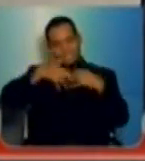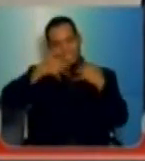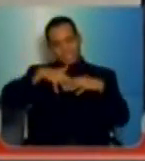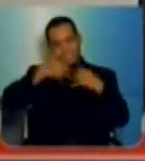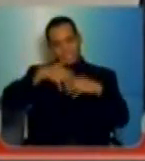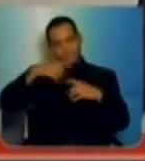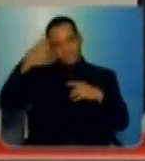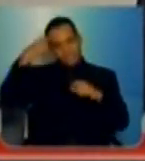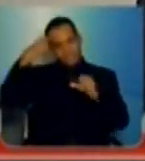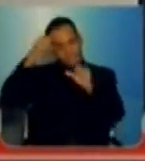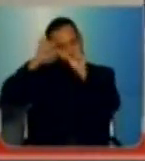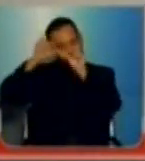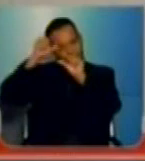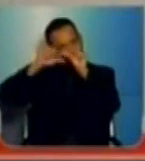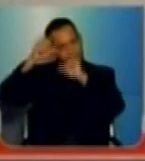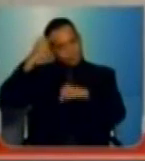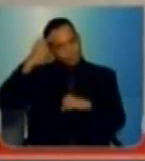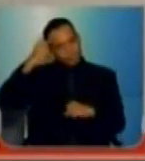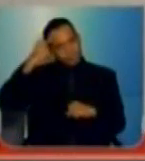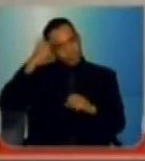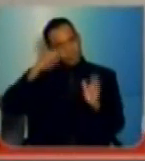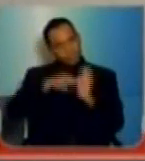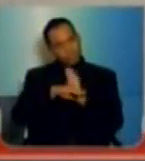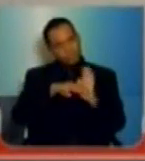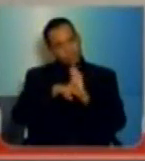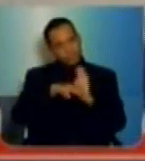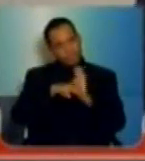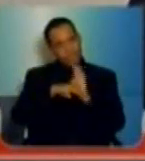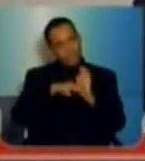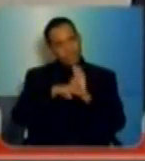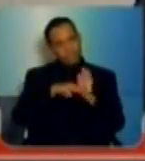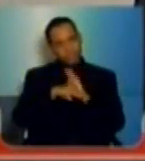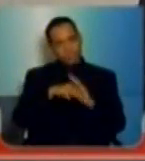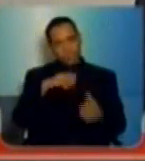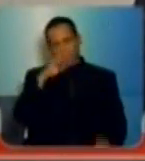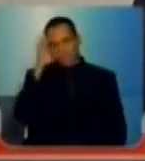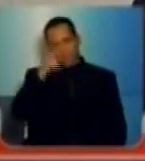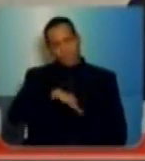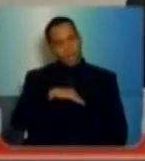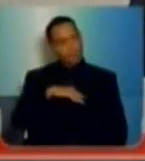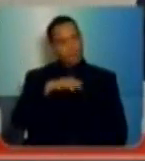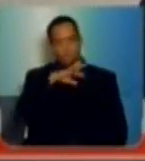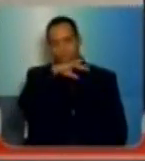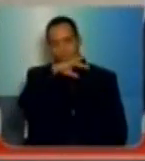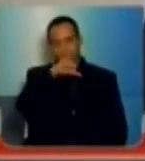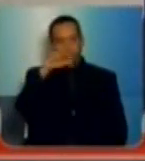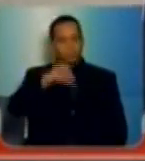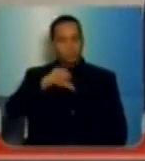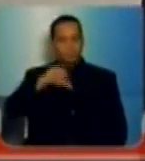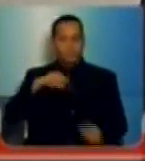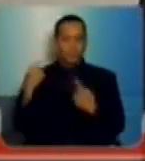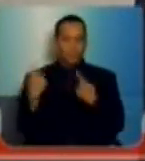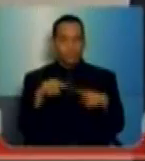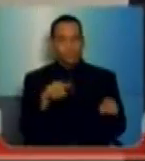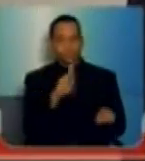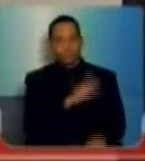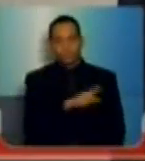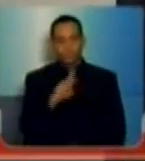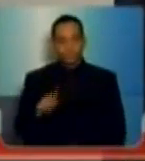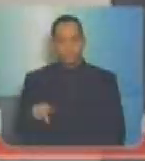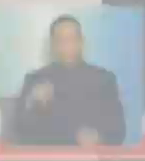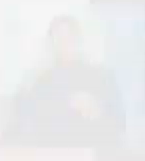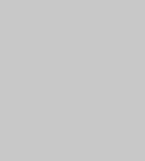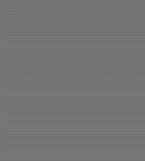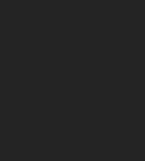mude imediatamente essa metodologia nefasta e perversa que prejudica os professores da rede